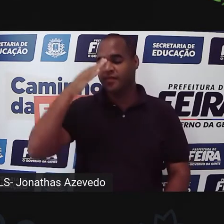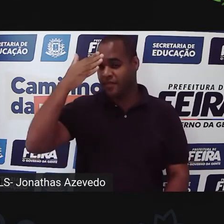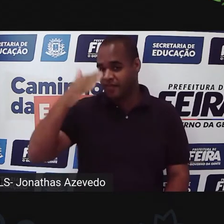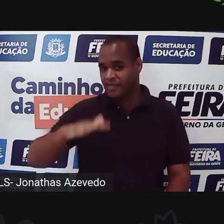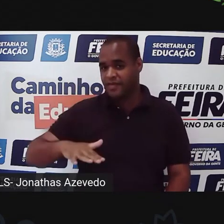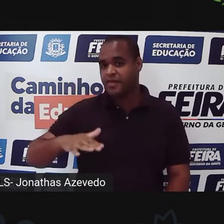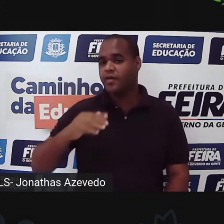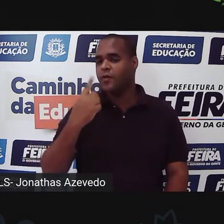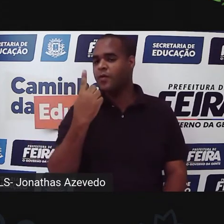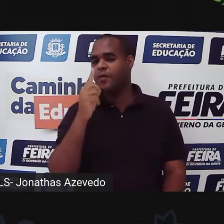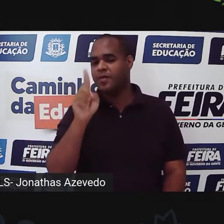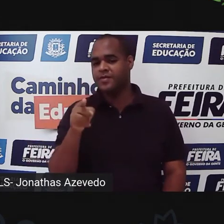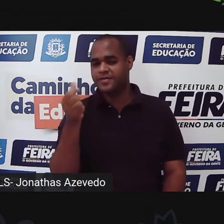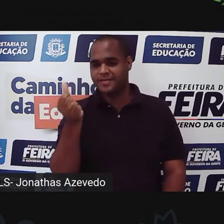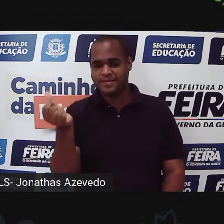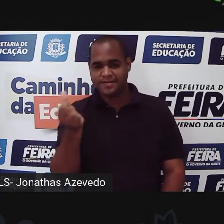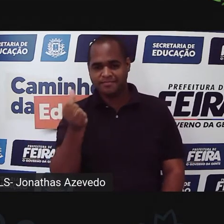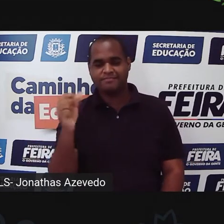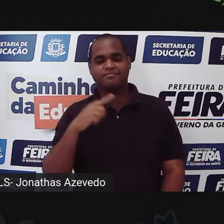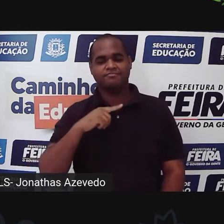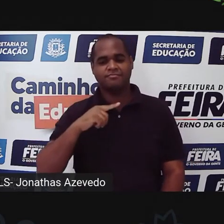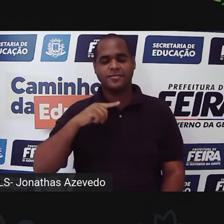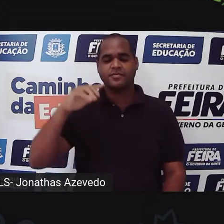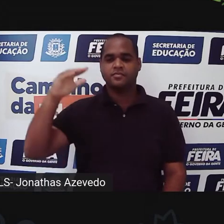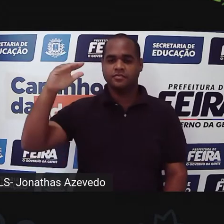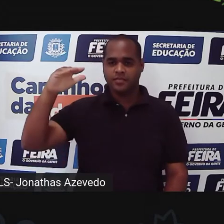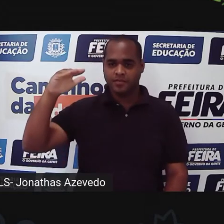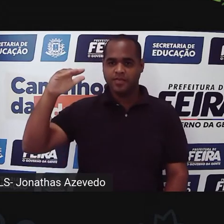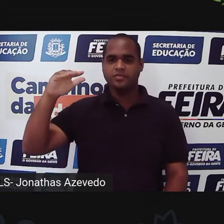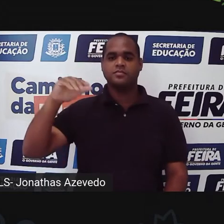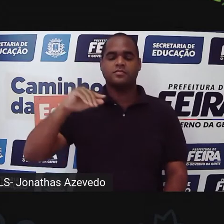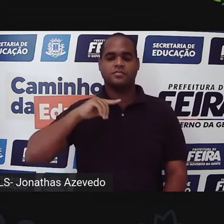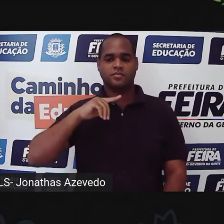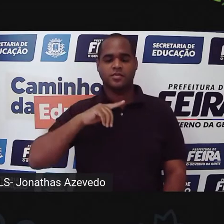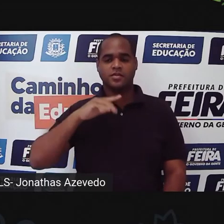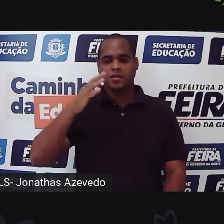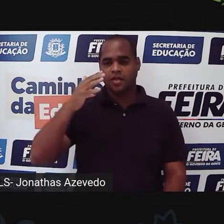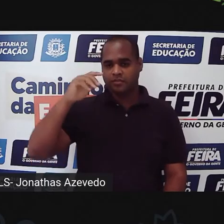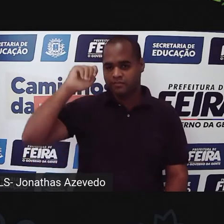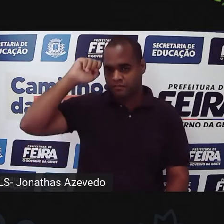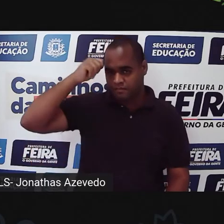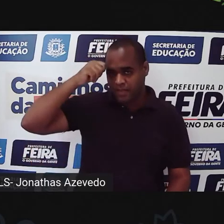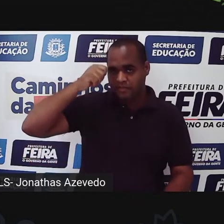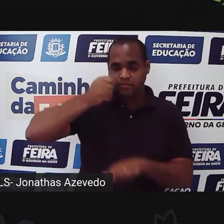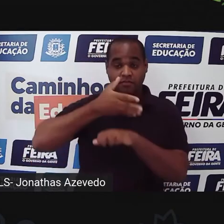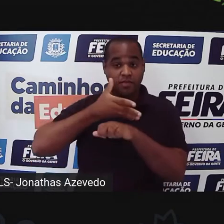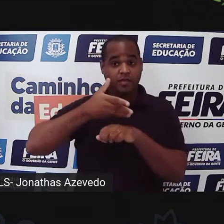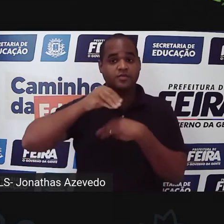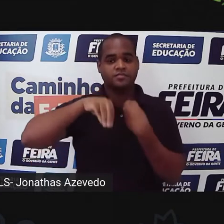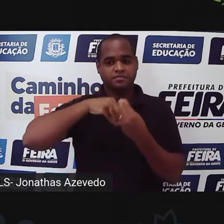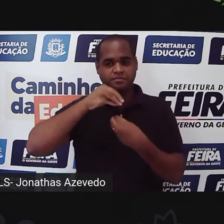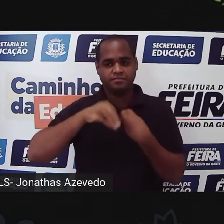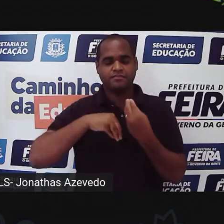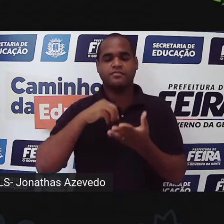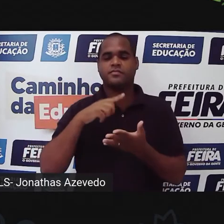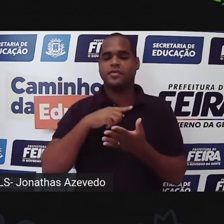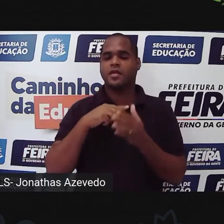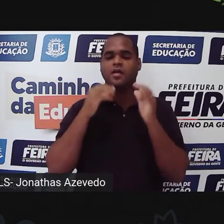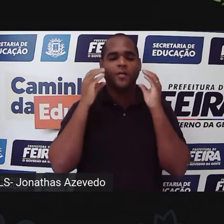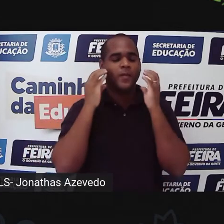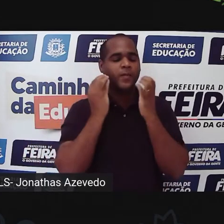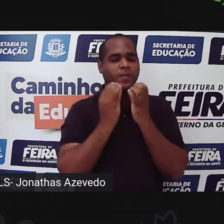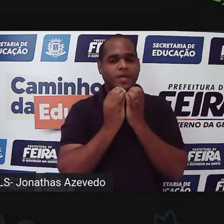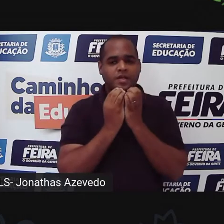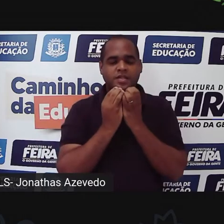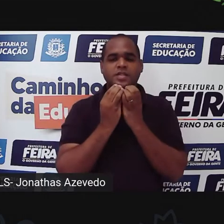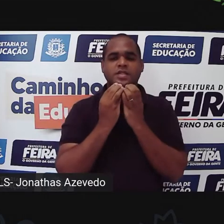,66m, sou uma pessoa de baixa estatura, sou afrodescendente de pele parda, cabelos e barbas crespos